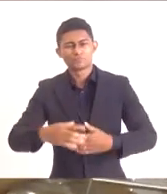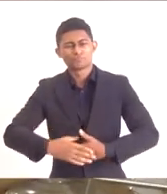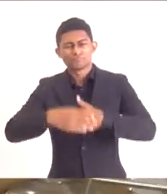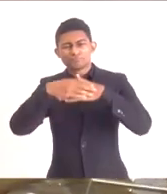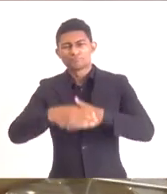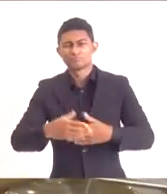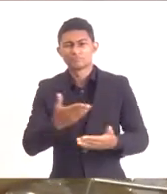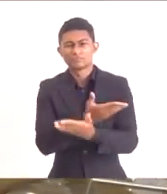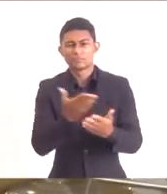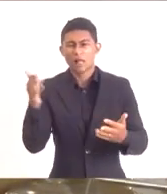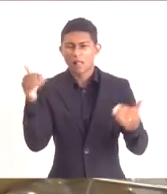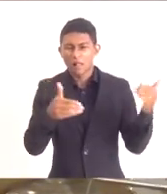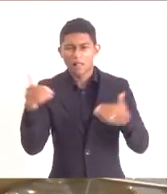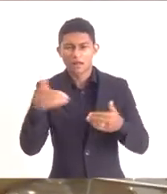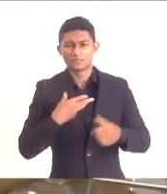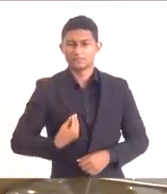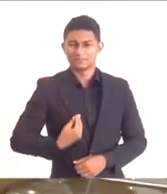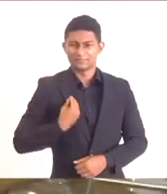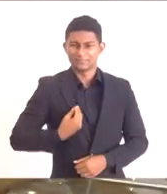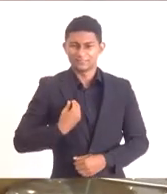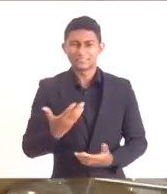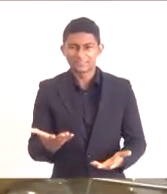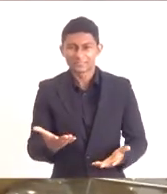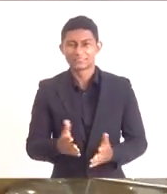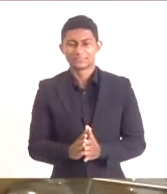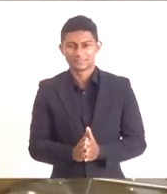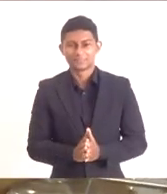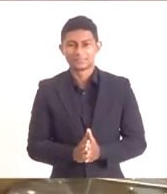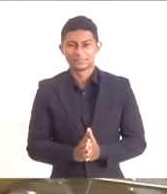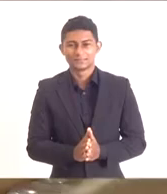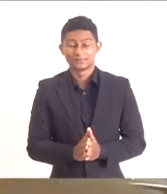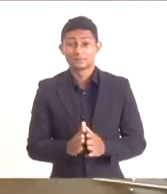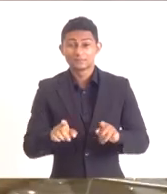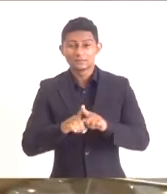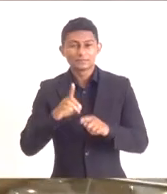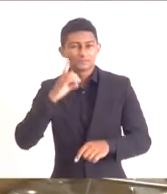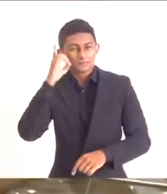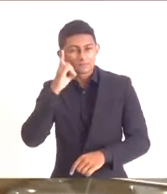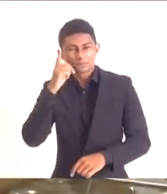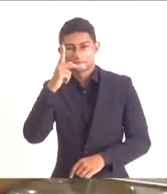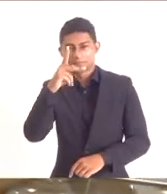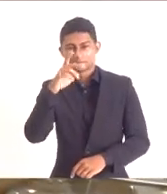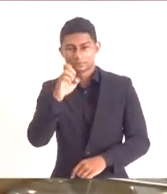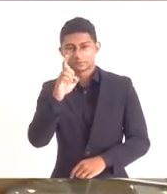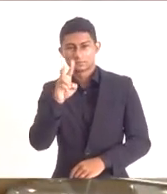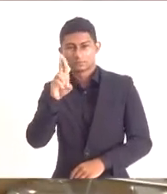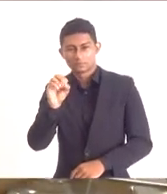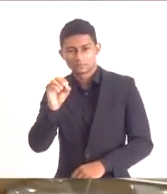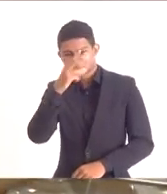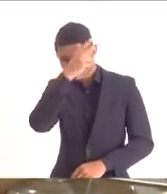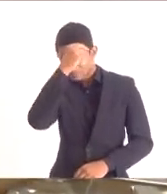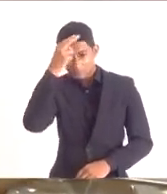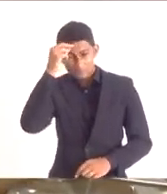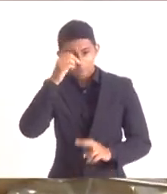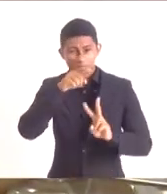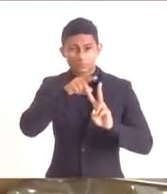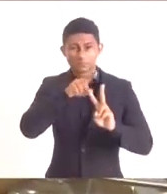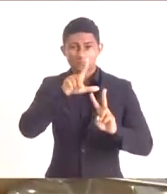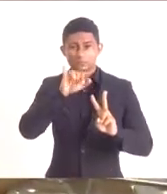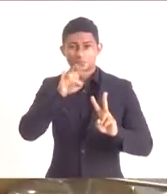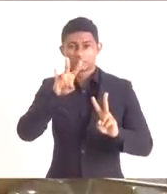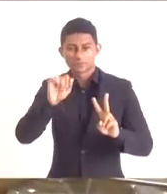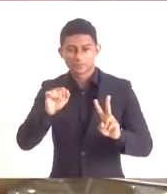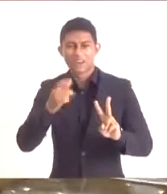os presentes. Saudar aqui o deputado Pedro, prefeita Lívia. Vamos